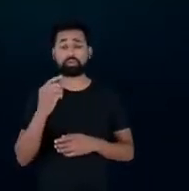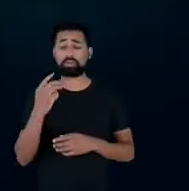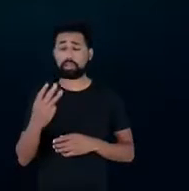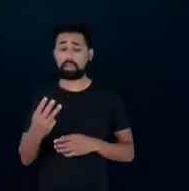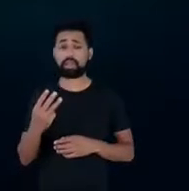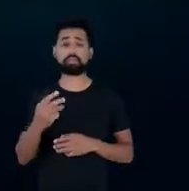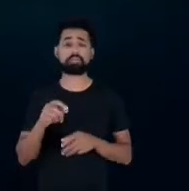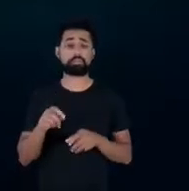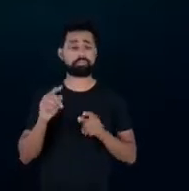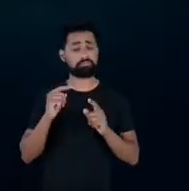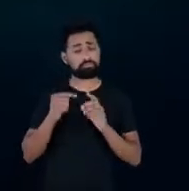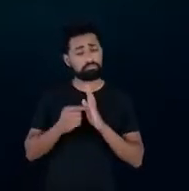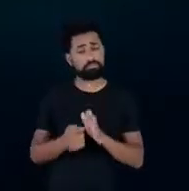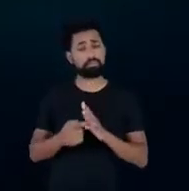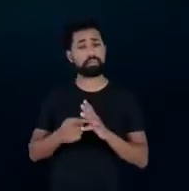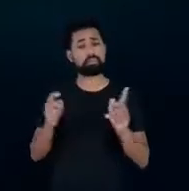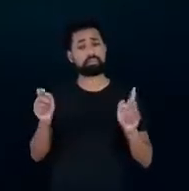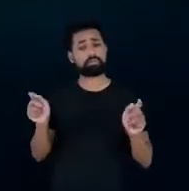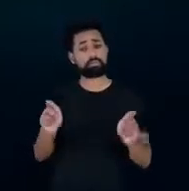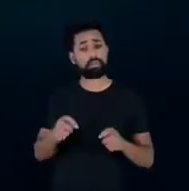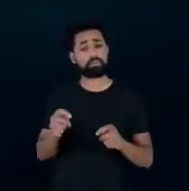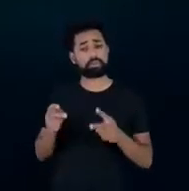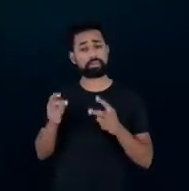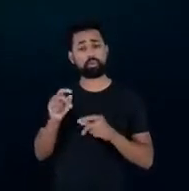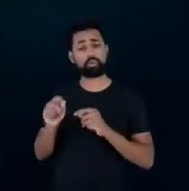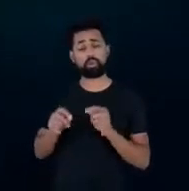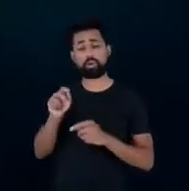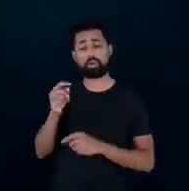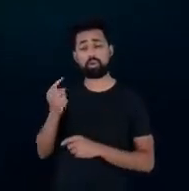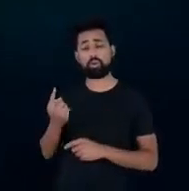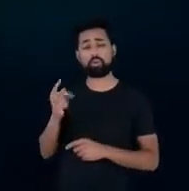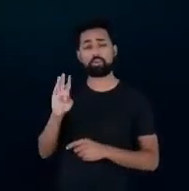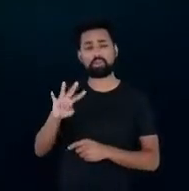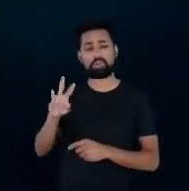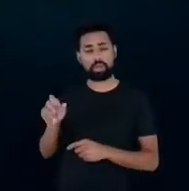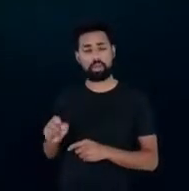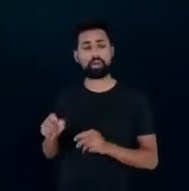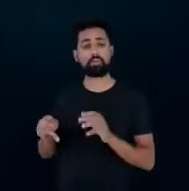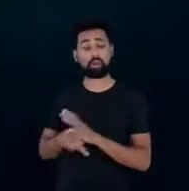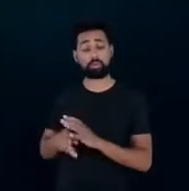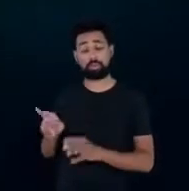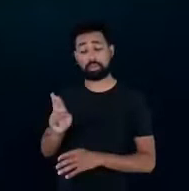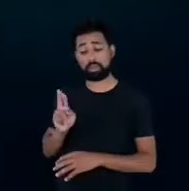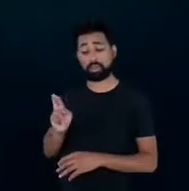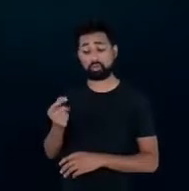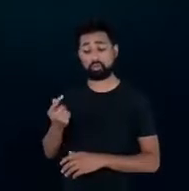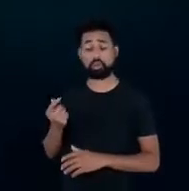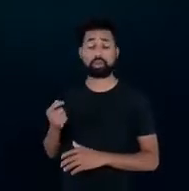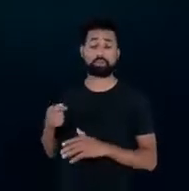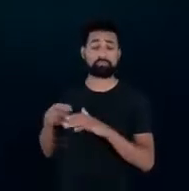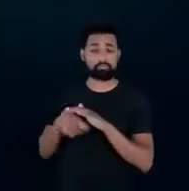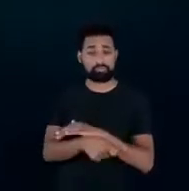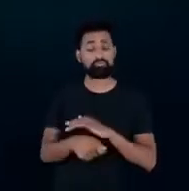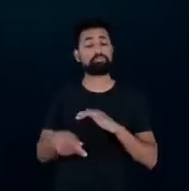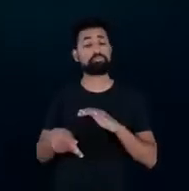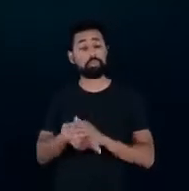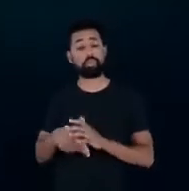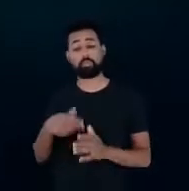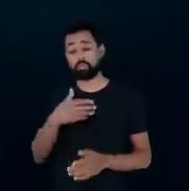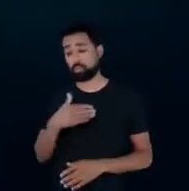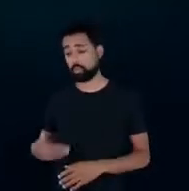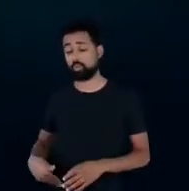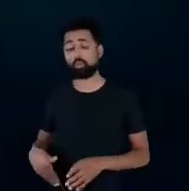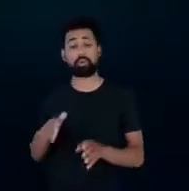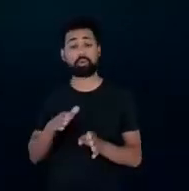investidos cerca de um bilhão de recursos de reais de recursos públicos e publicamente orientados com recursos do